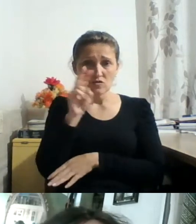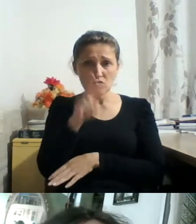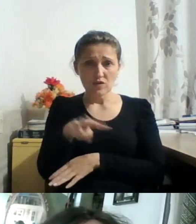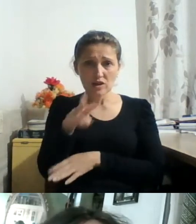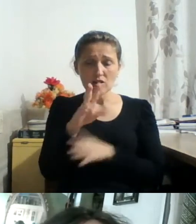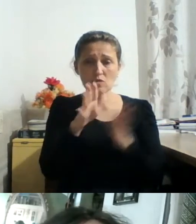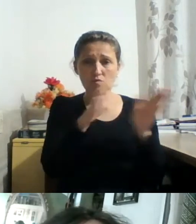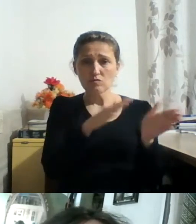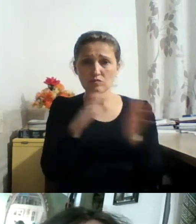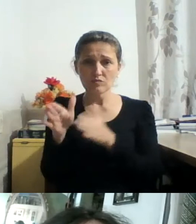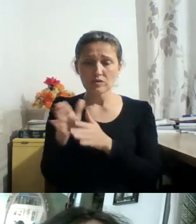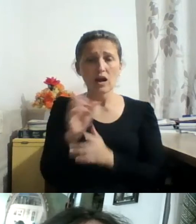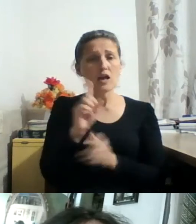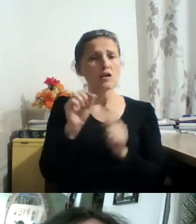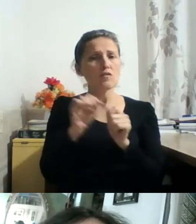repetiram depois.